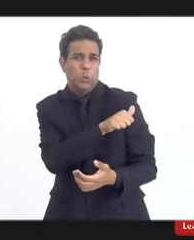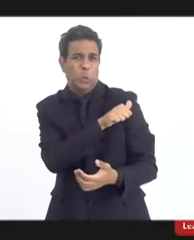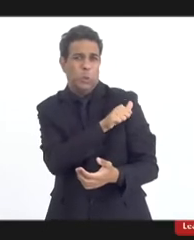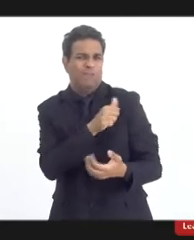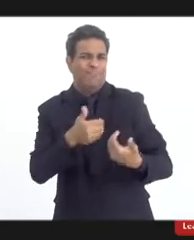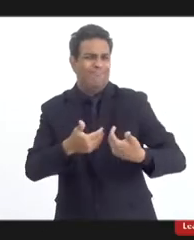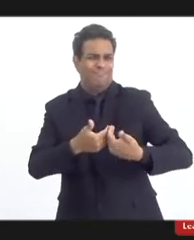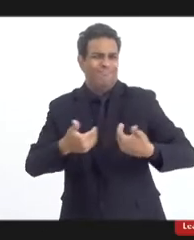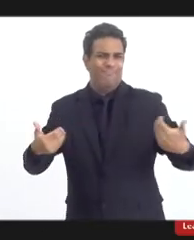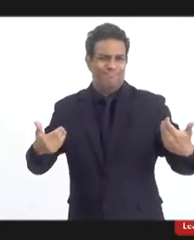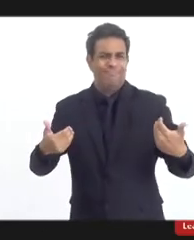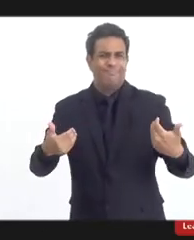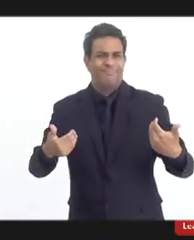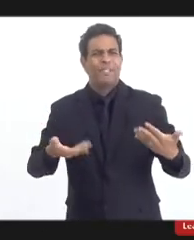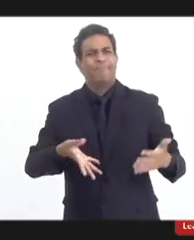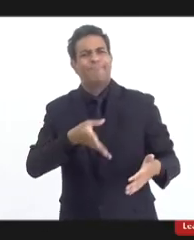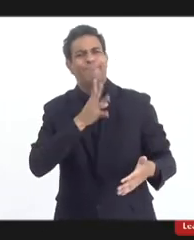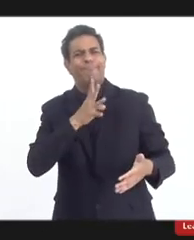cuja